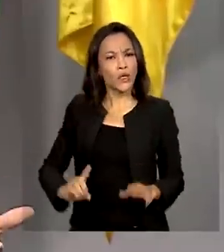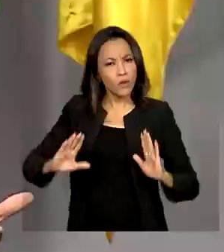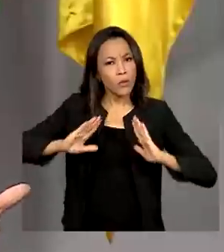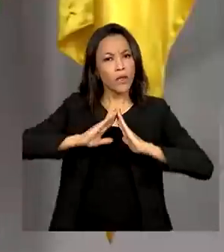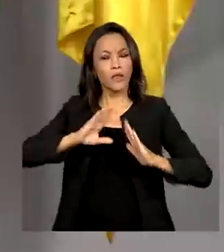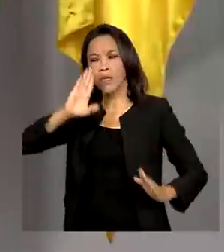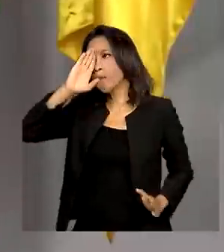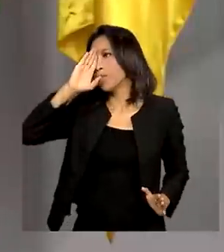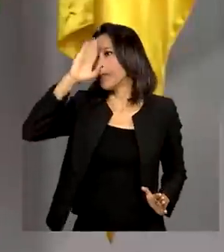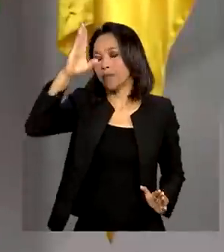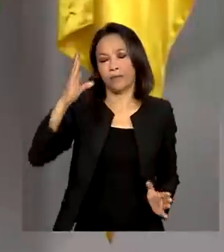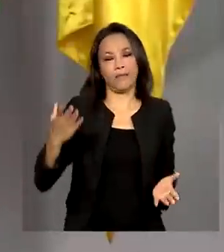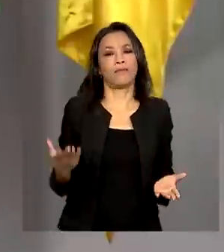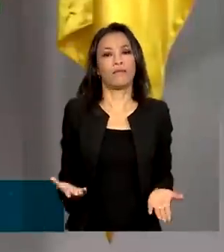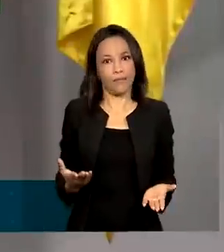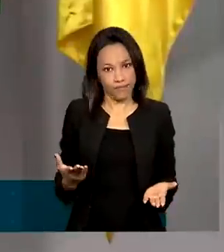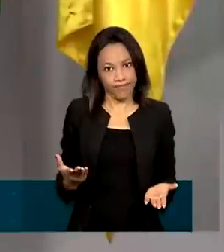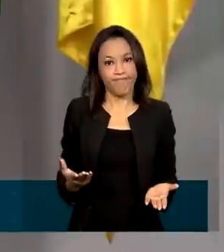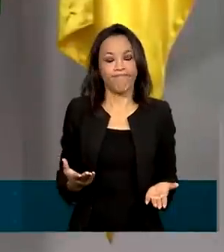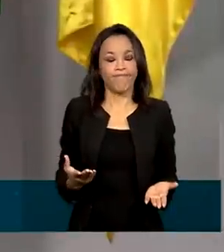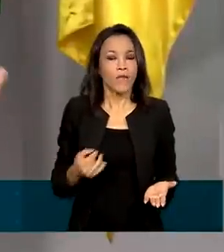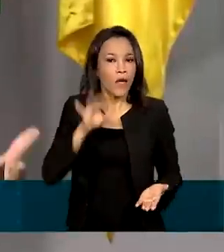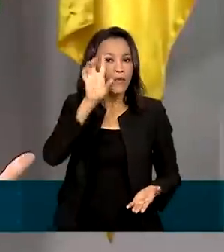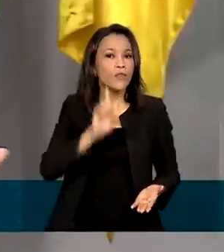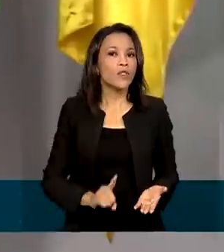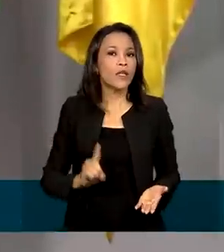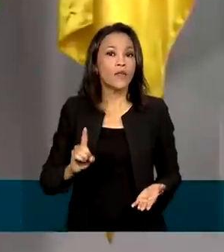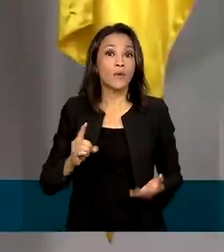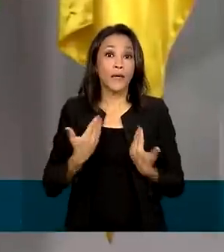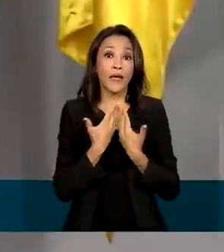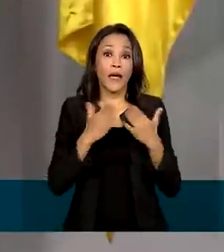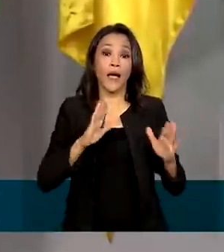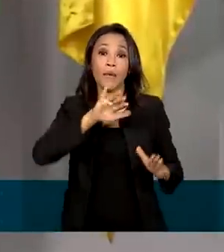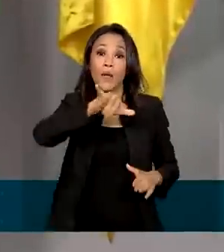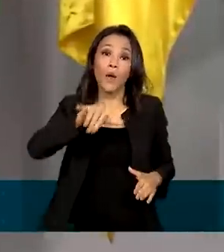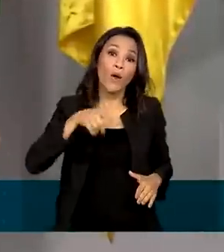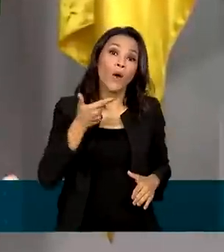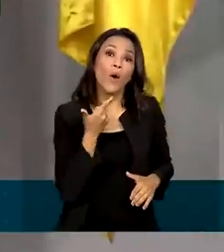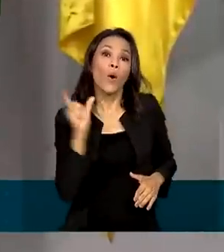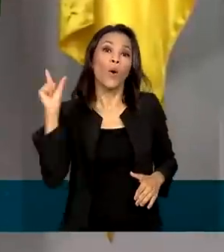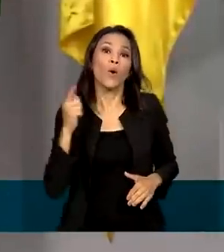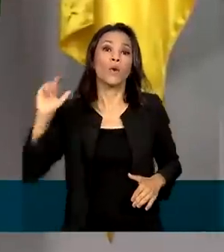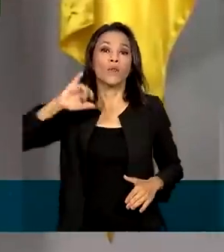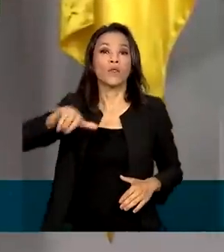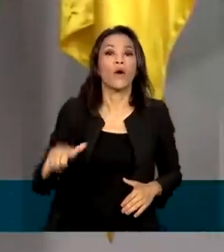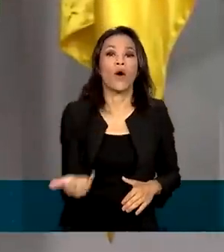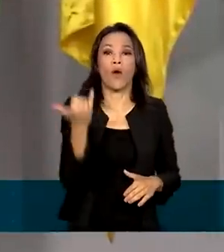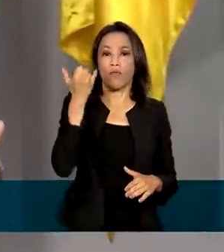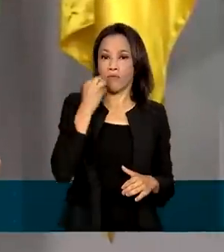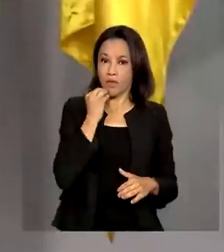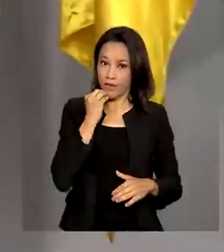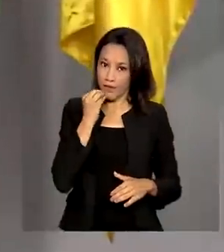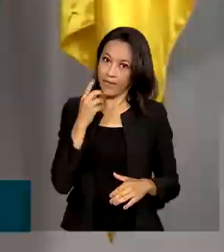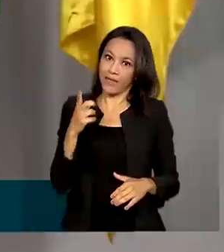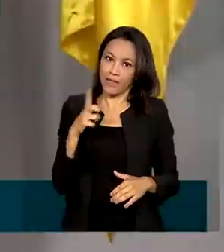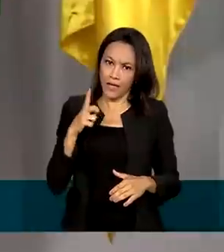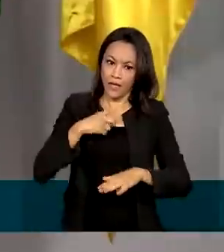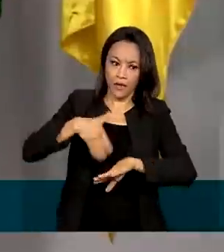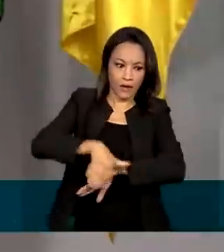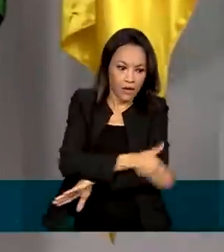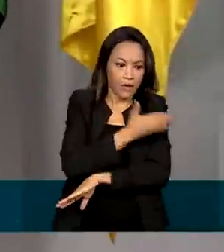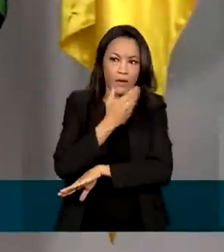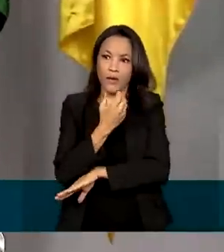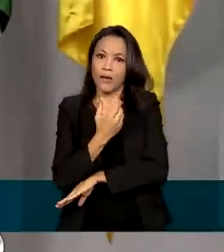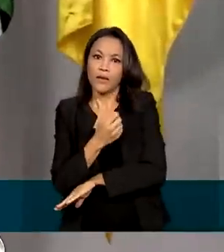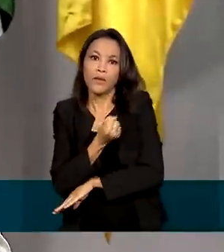essencial. É o direito que abre outras portas para os direitos humanos. A pessoa tem um endereço, pessoa tem onde